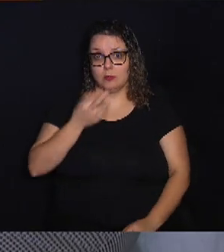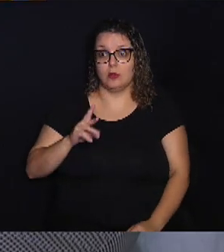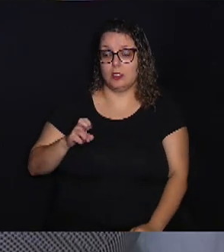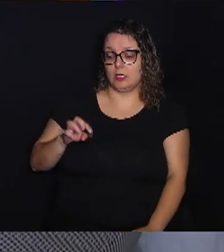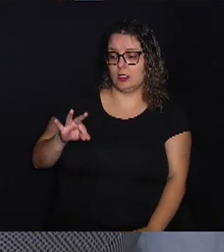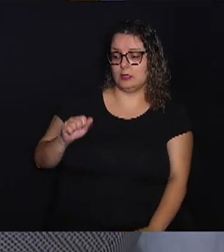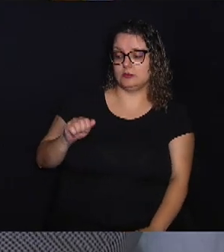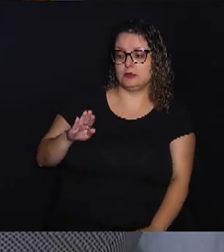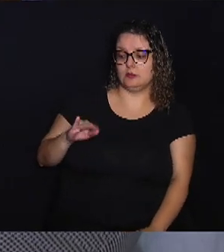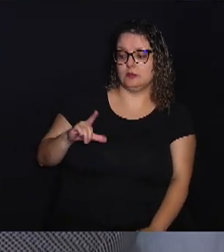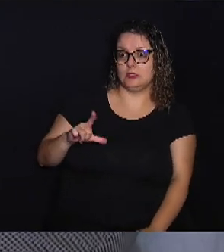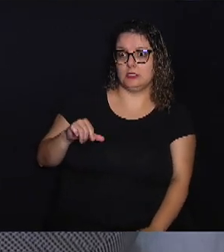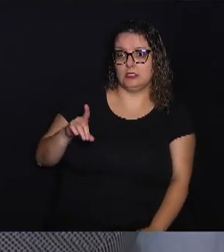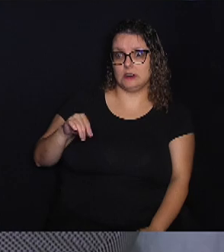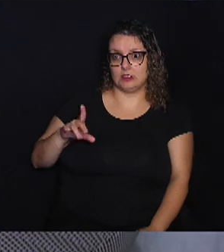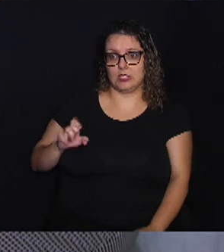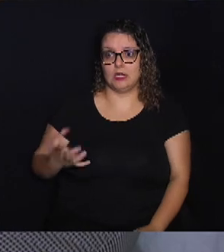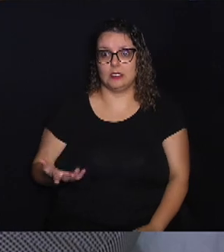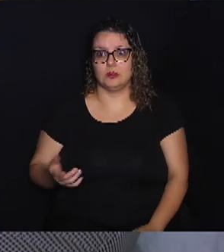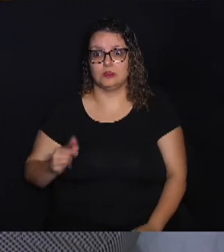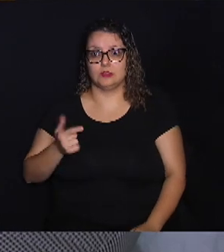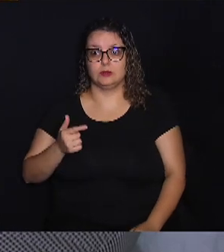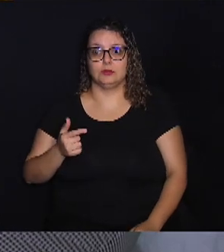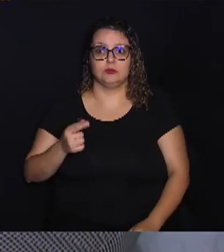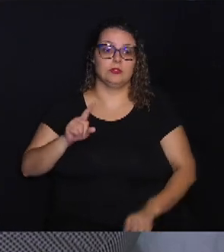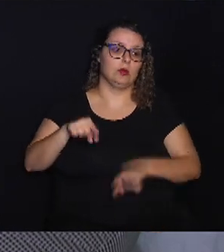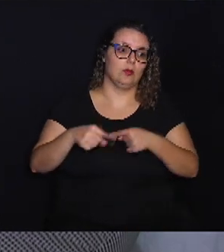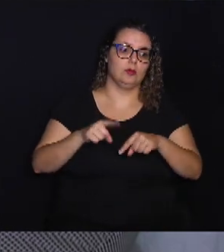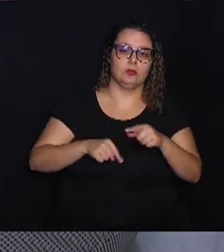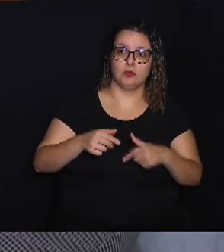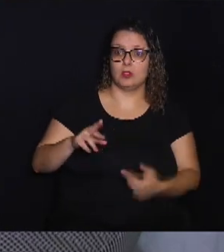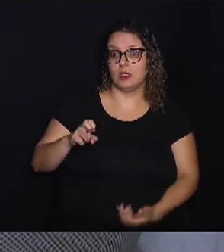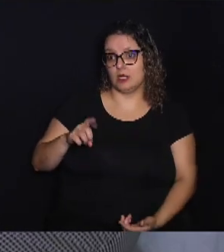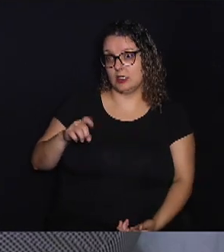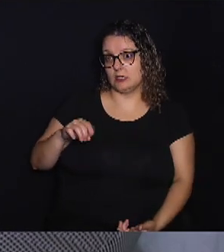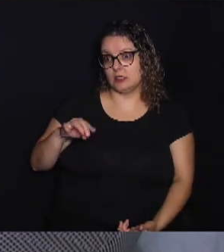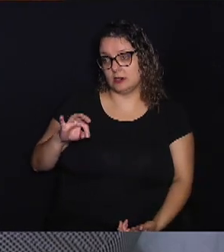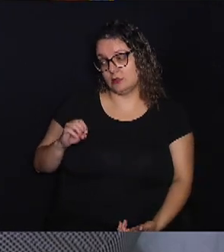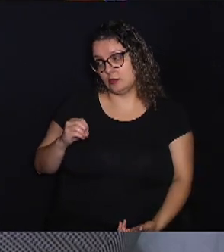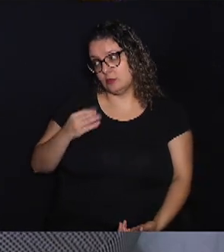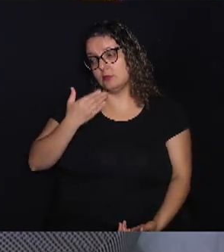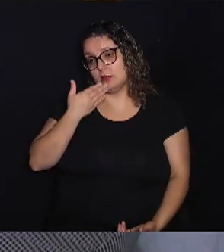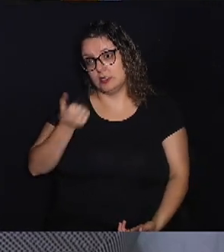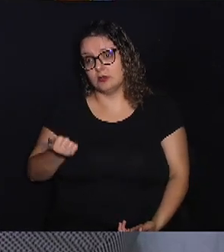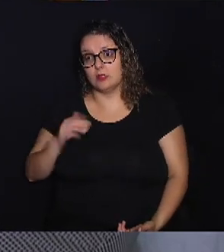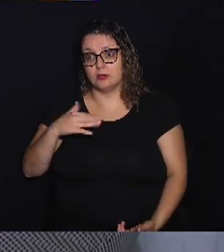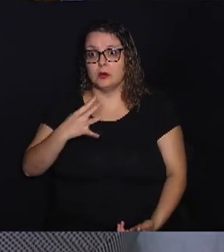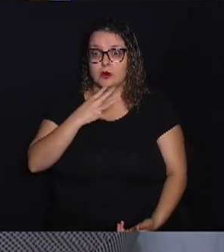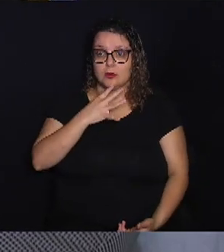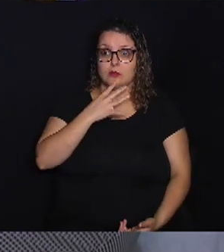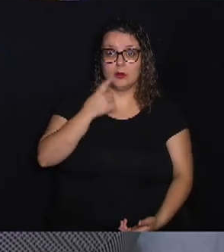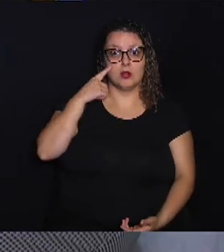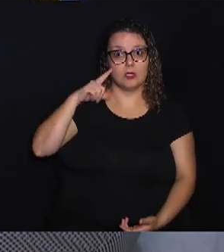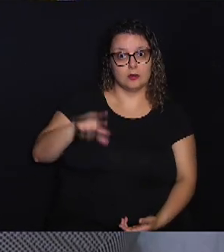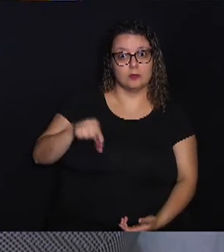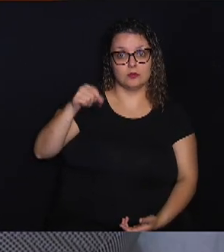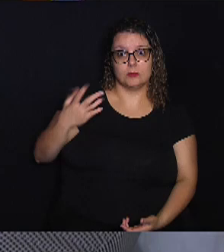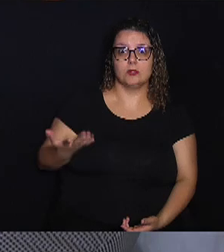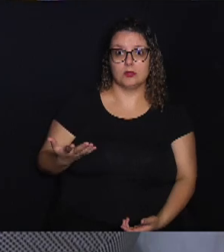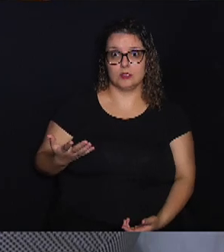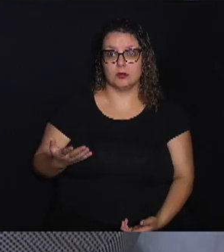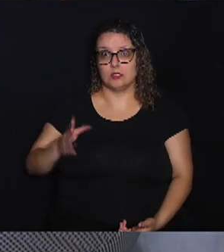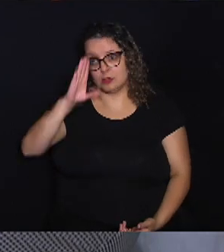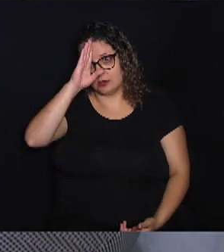não tem outro produto rendendo melhor, e quando você conhece esse produto. Então, a escolha ideal, principalmente,